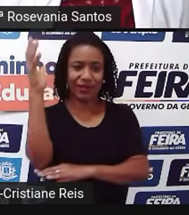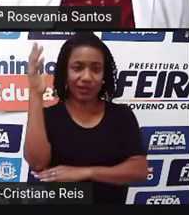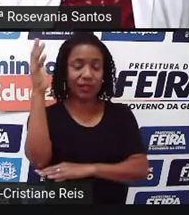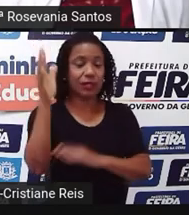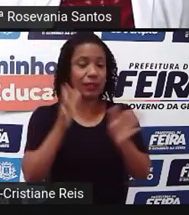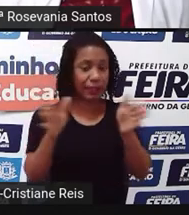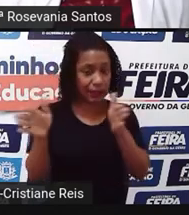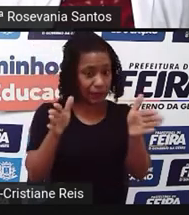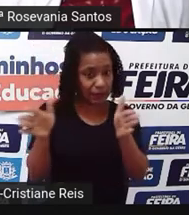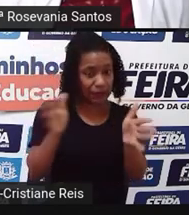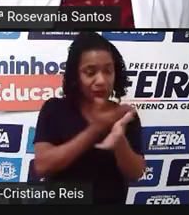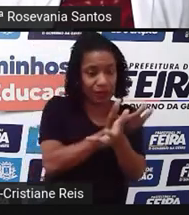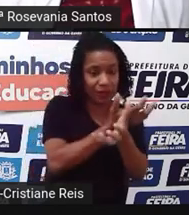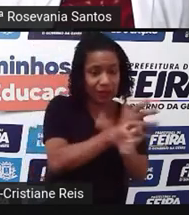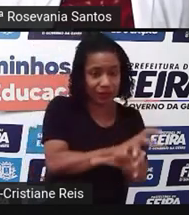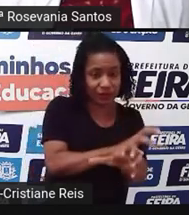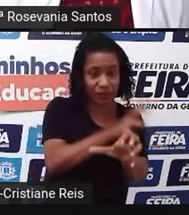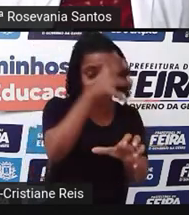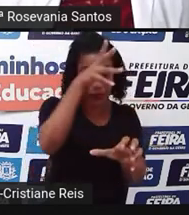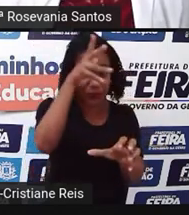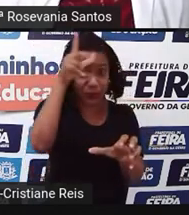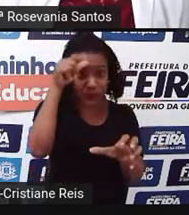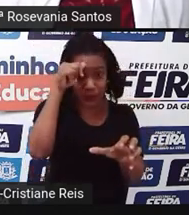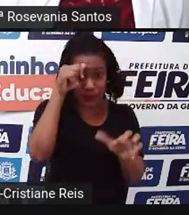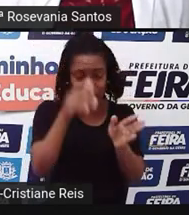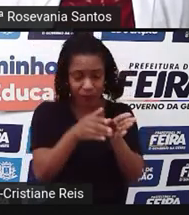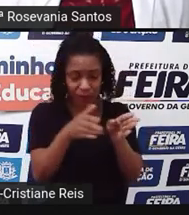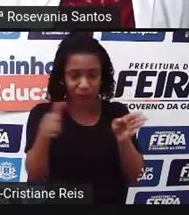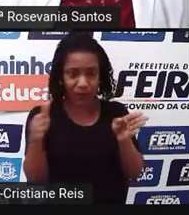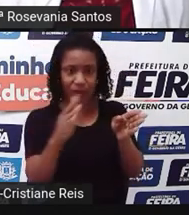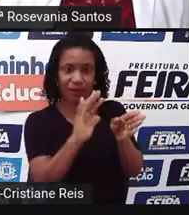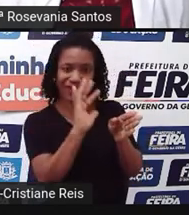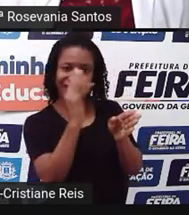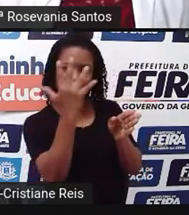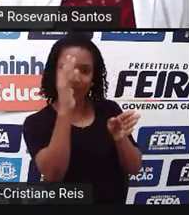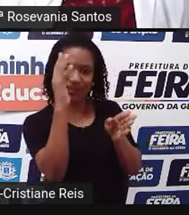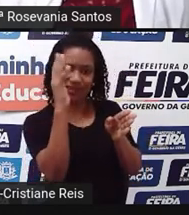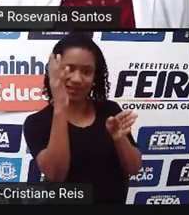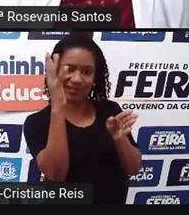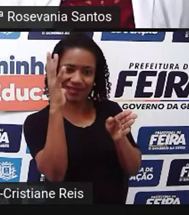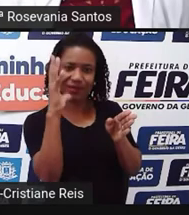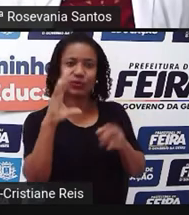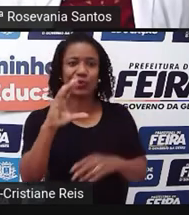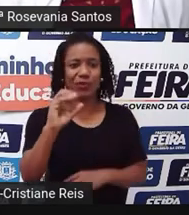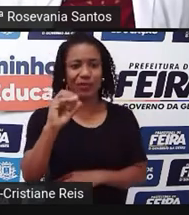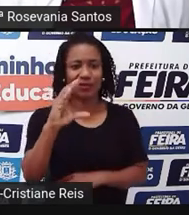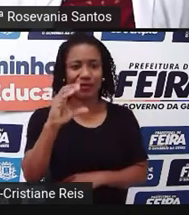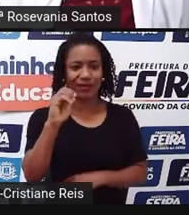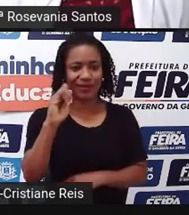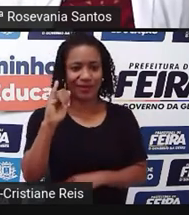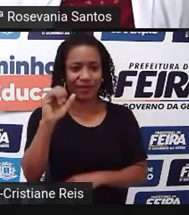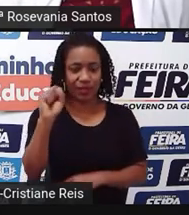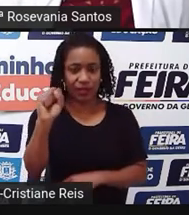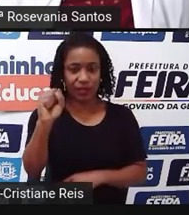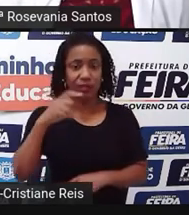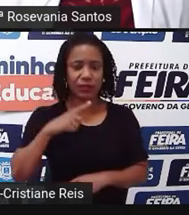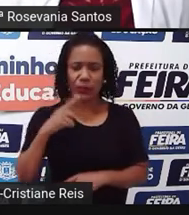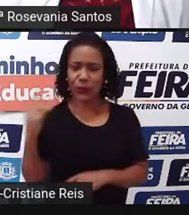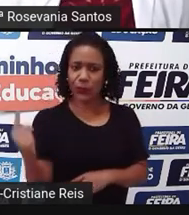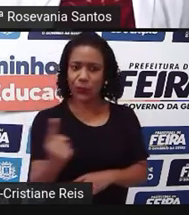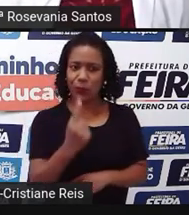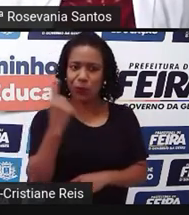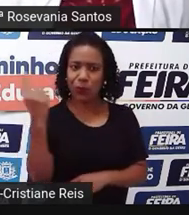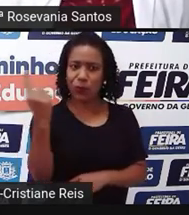e a Caatinga, então, uma mata de transição, então, onde eu tenho aqui vegetação de grande porte aqui, né, na Amazônia,